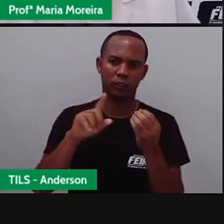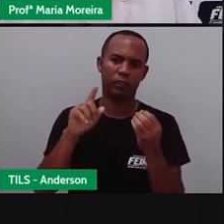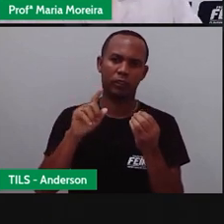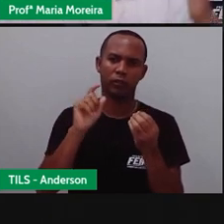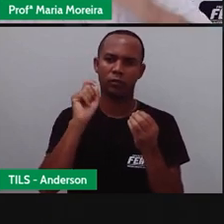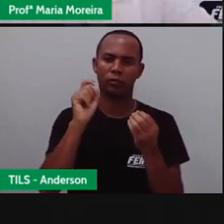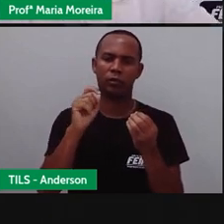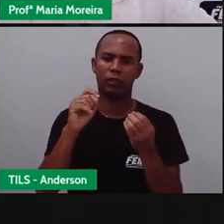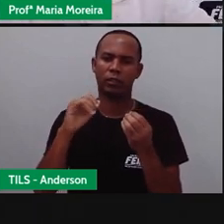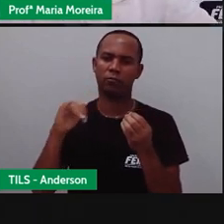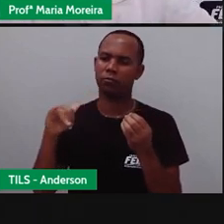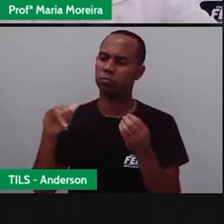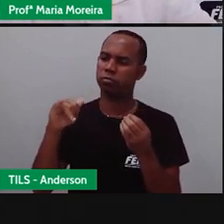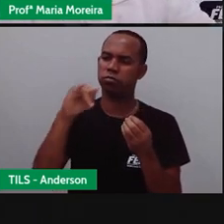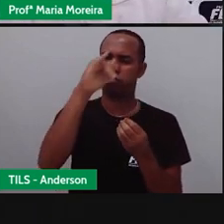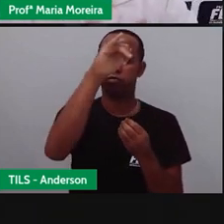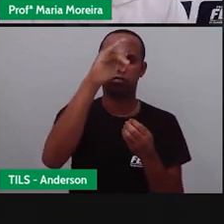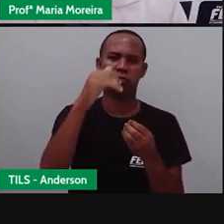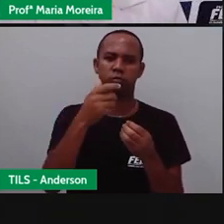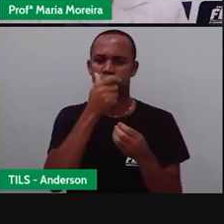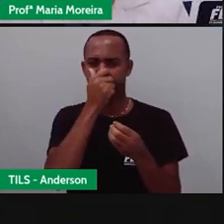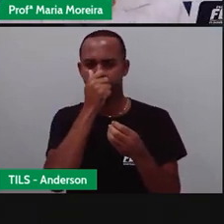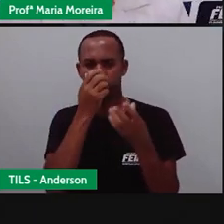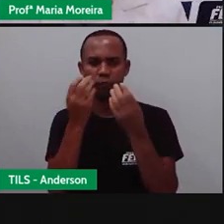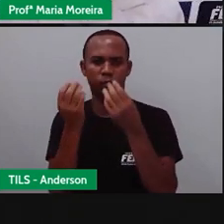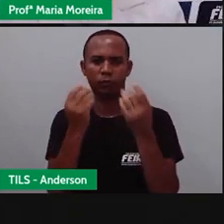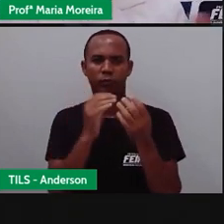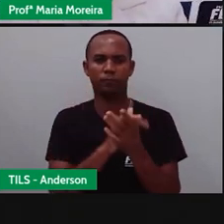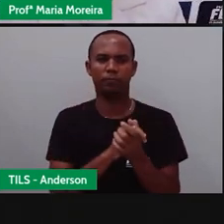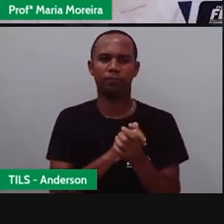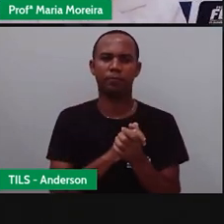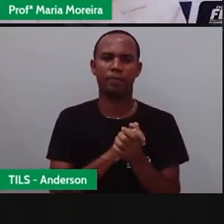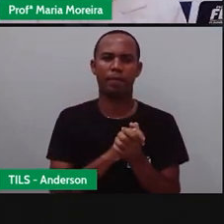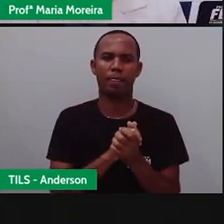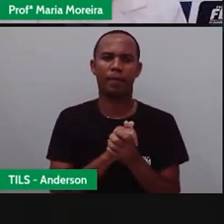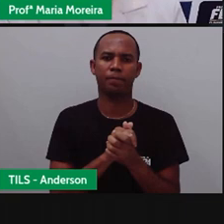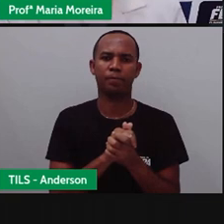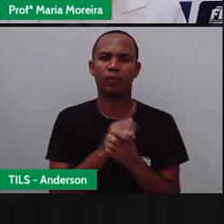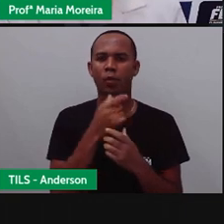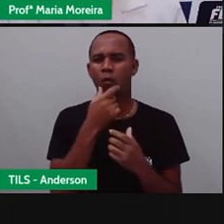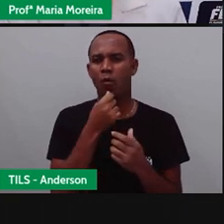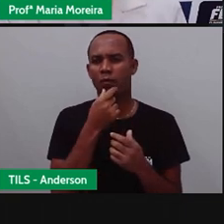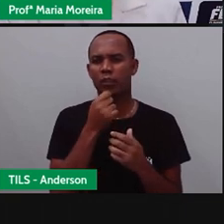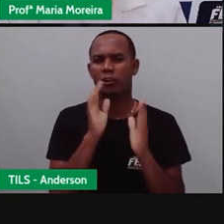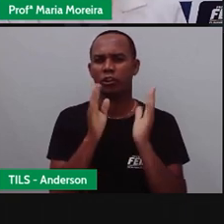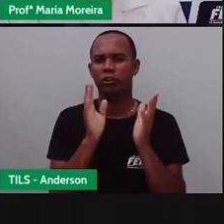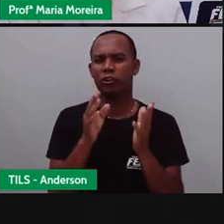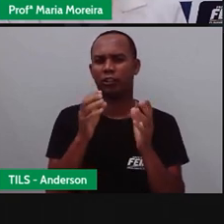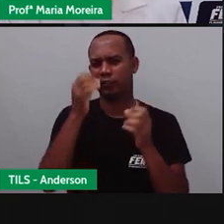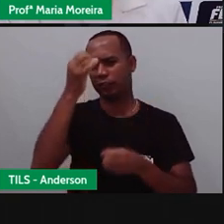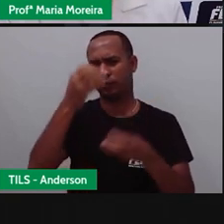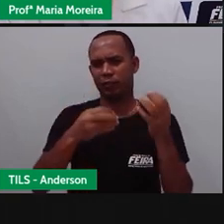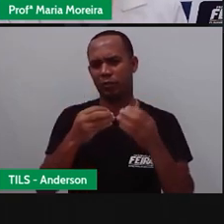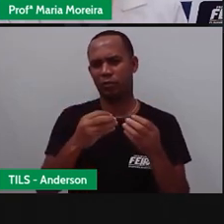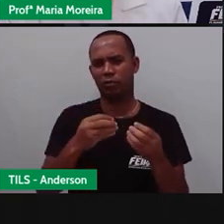Em o que a gente conhece hoje como avião. A passa aí para o Santos Dumont, que a gente viu a aula aí agora.